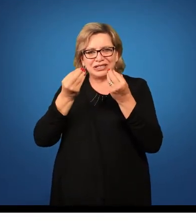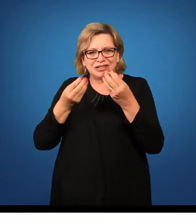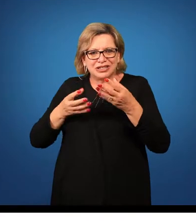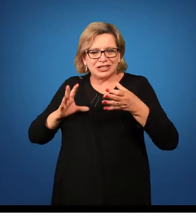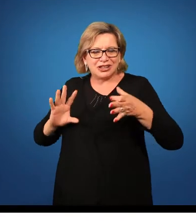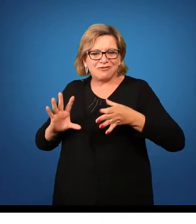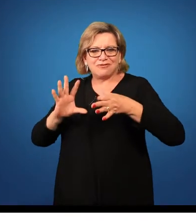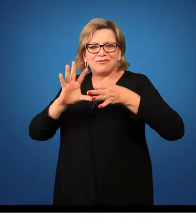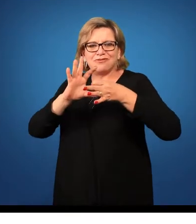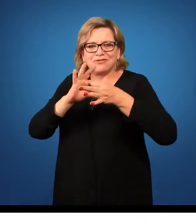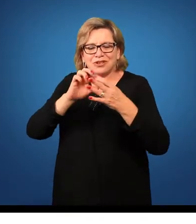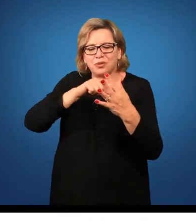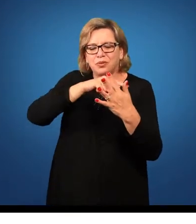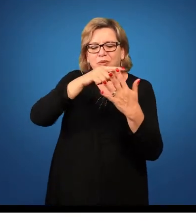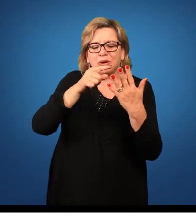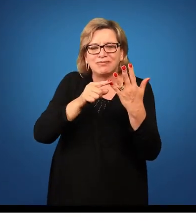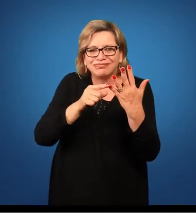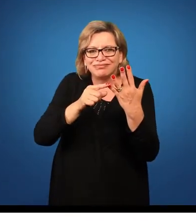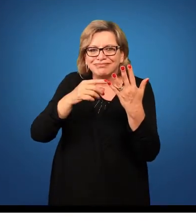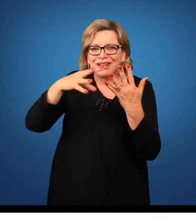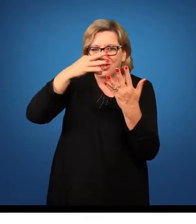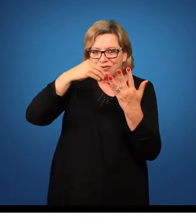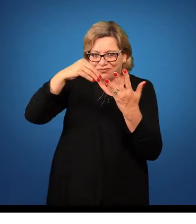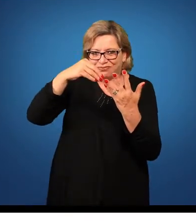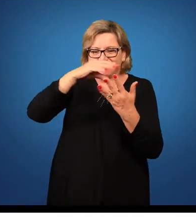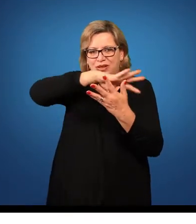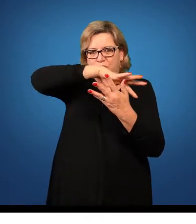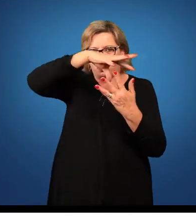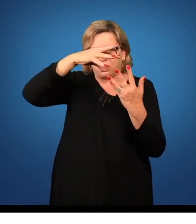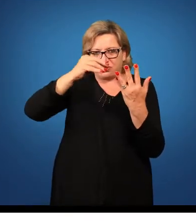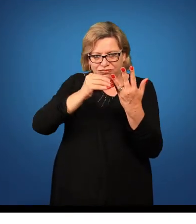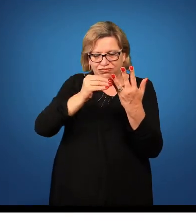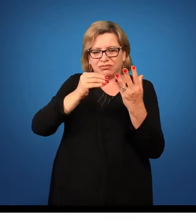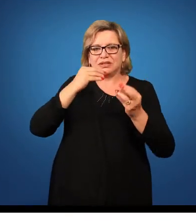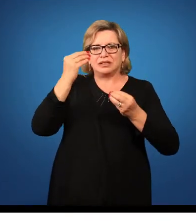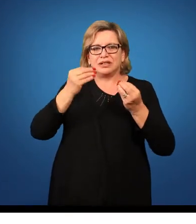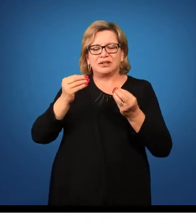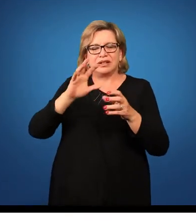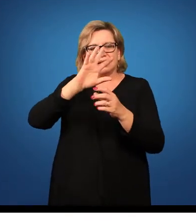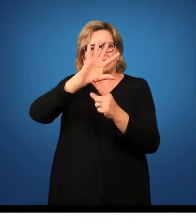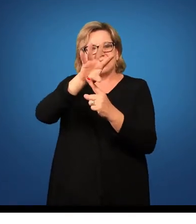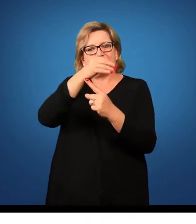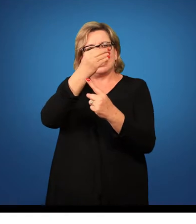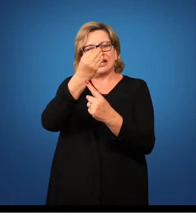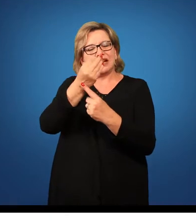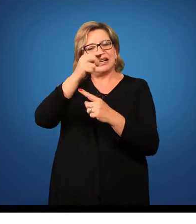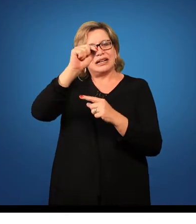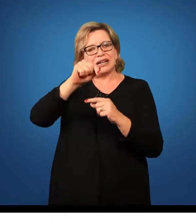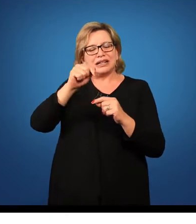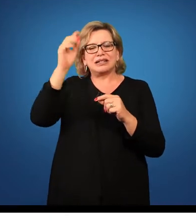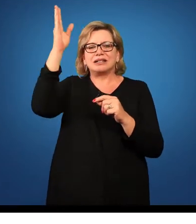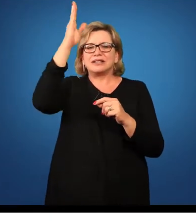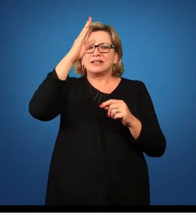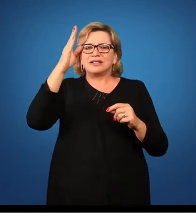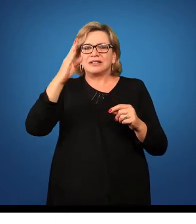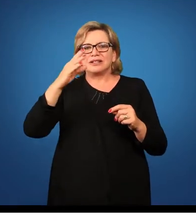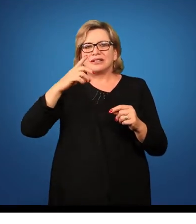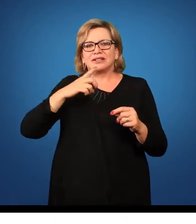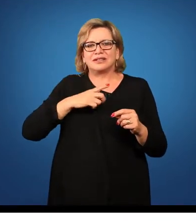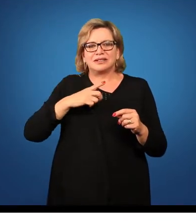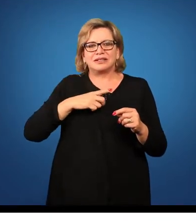integração das linguagens artísticas. Bom, então a arte no contexto da educação brasileira tem